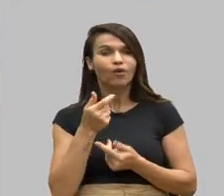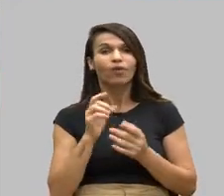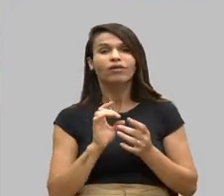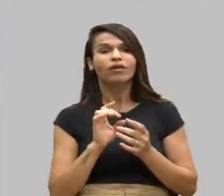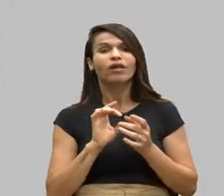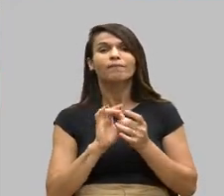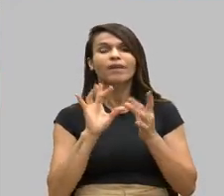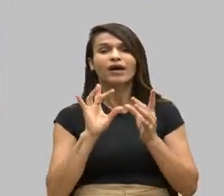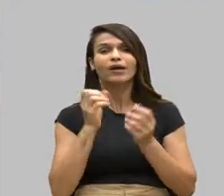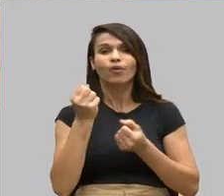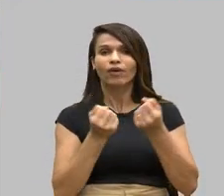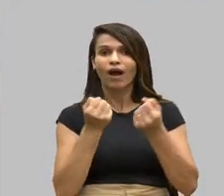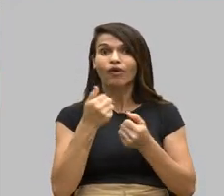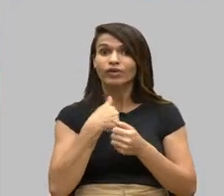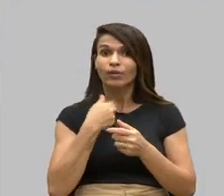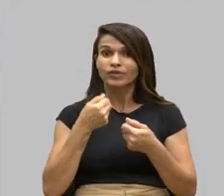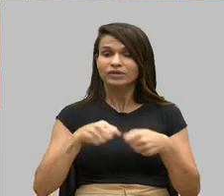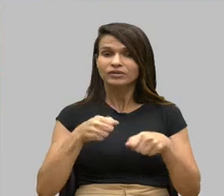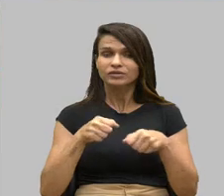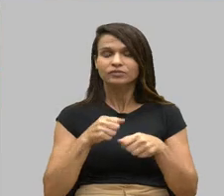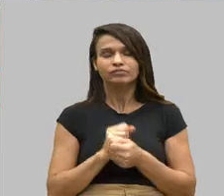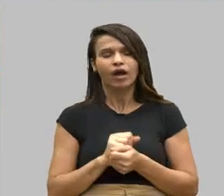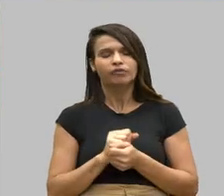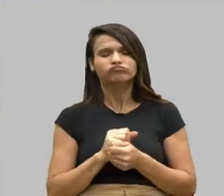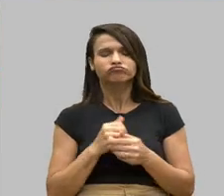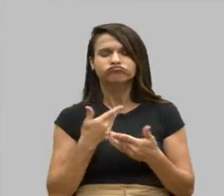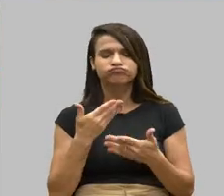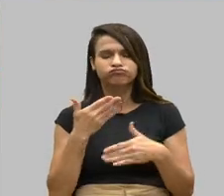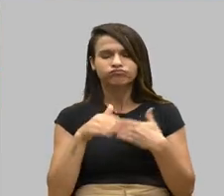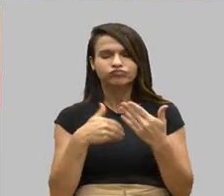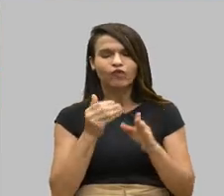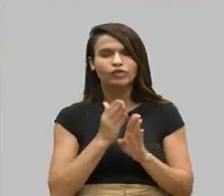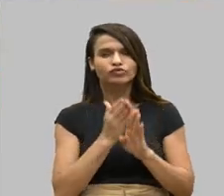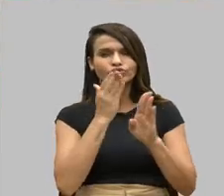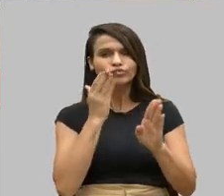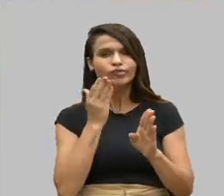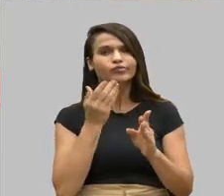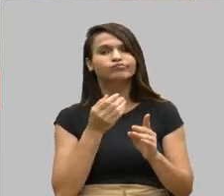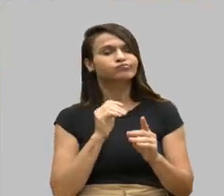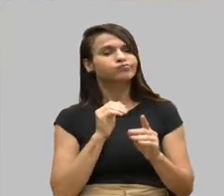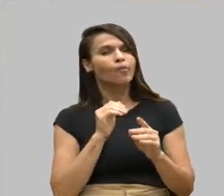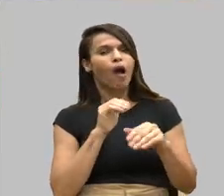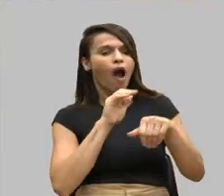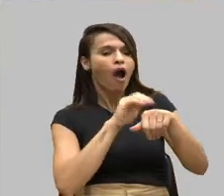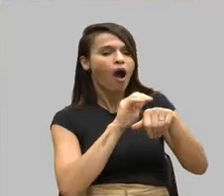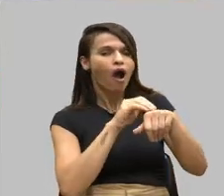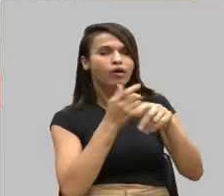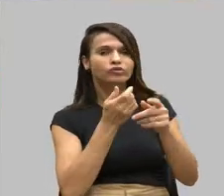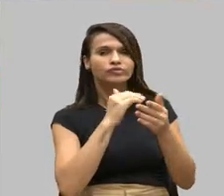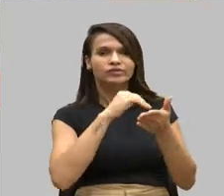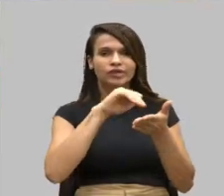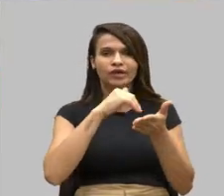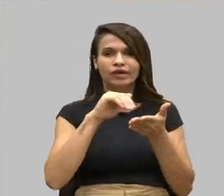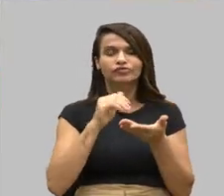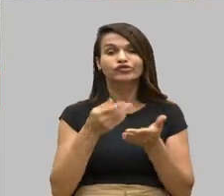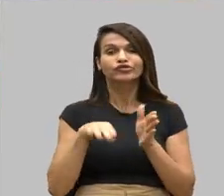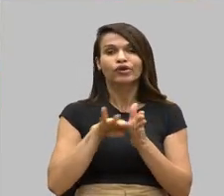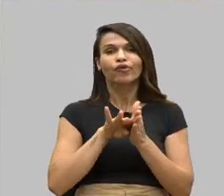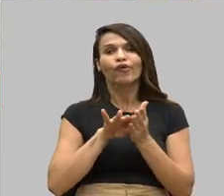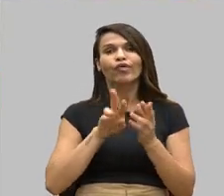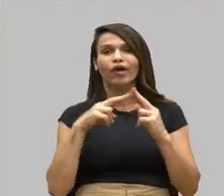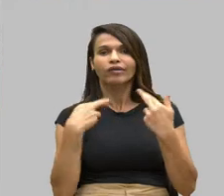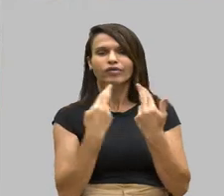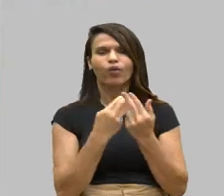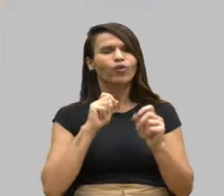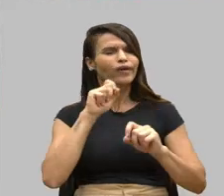Aí, fomos descobrir. Eu fui no secretário. Chegamos lá na reunião. O está acontecendo, secretário?